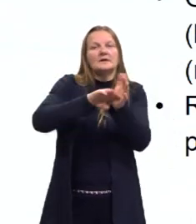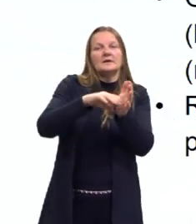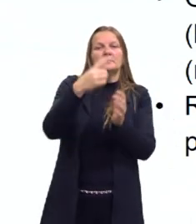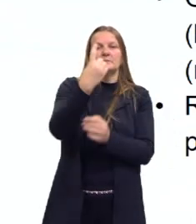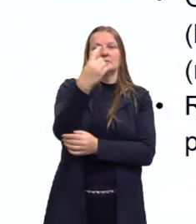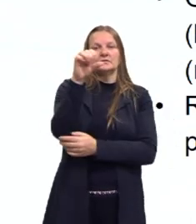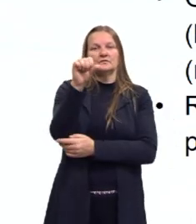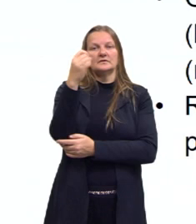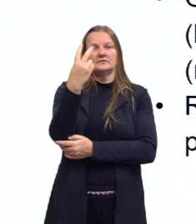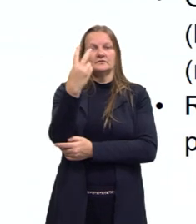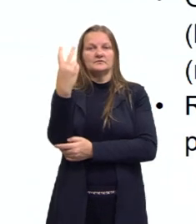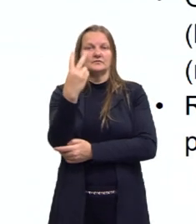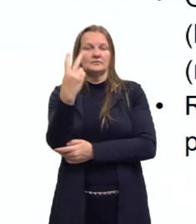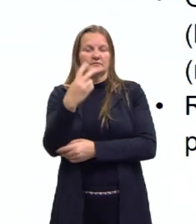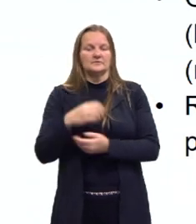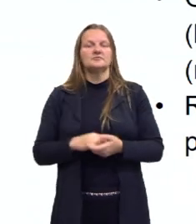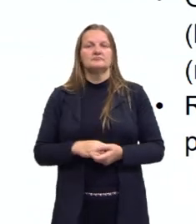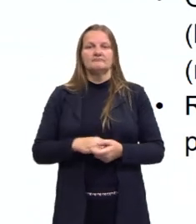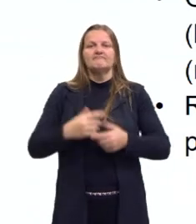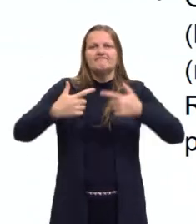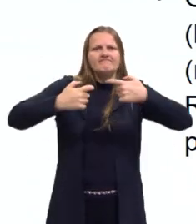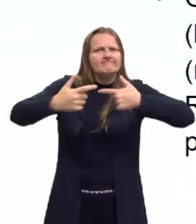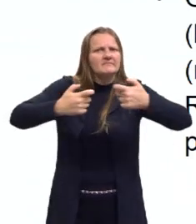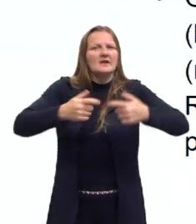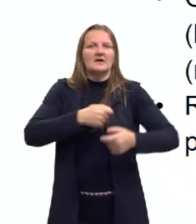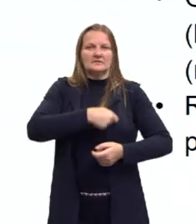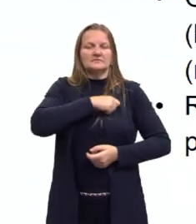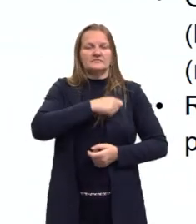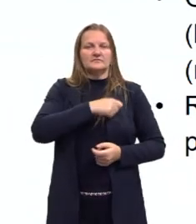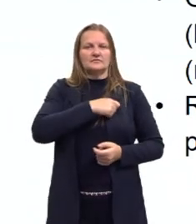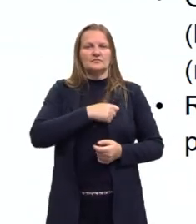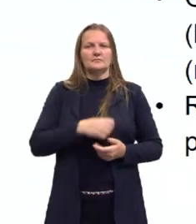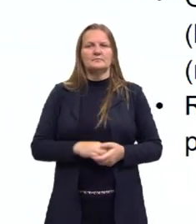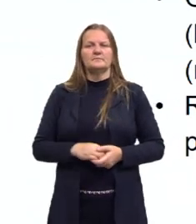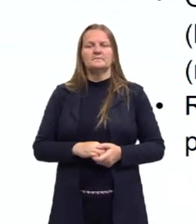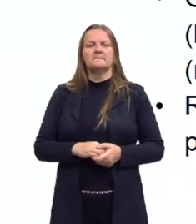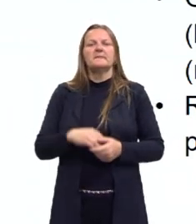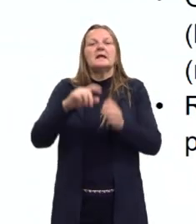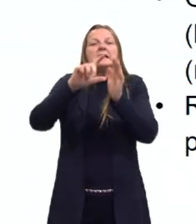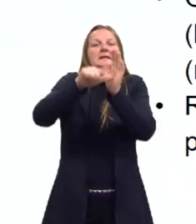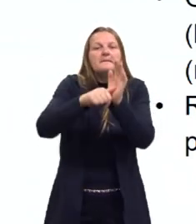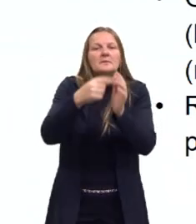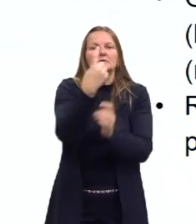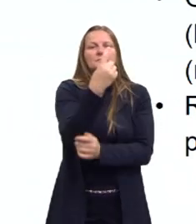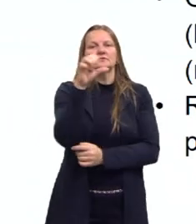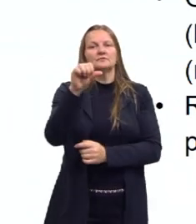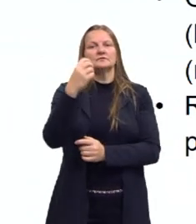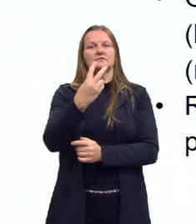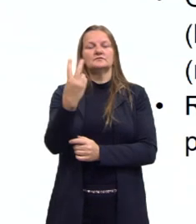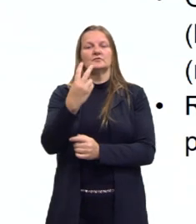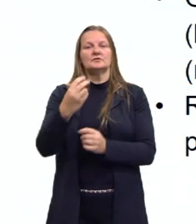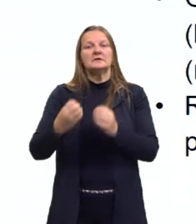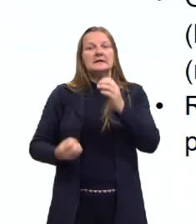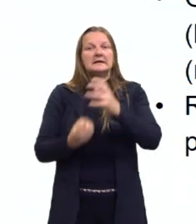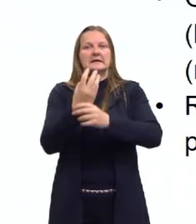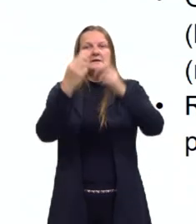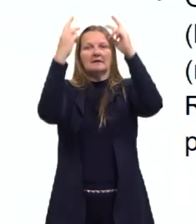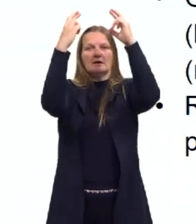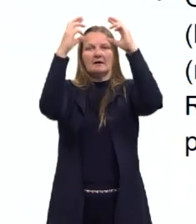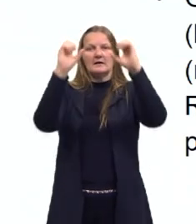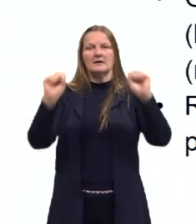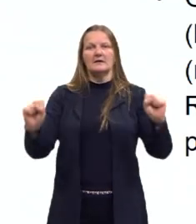1922. É só depois, de 1922, que vai se criar a União Soviética.